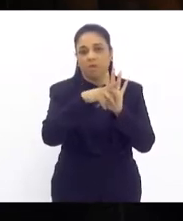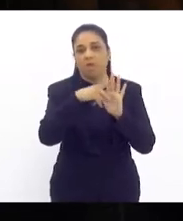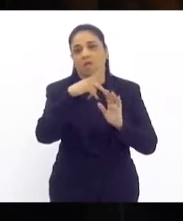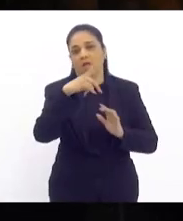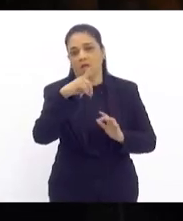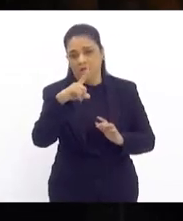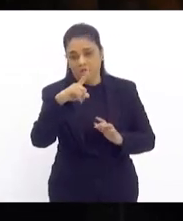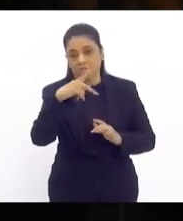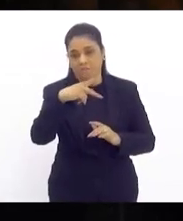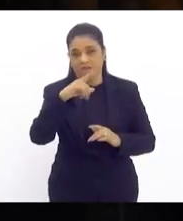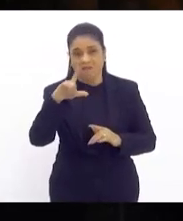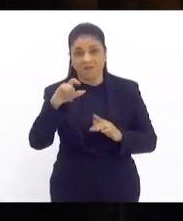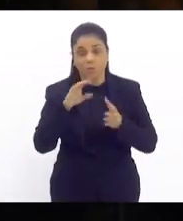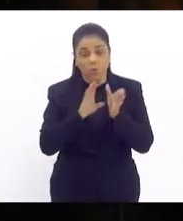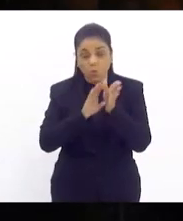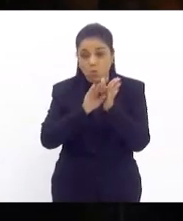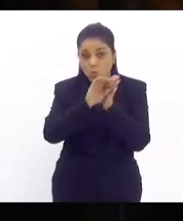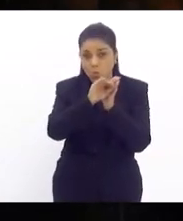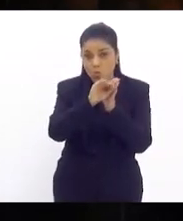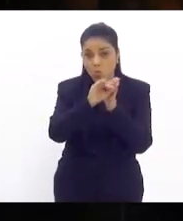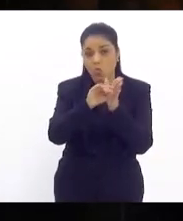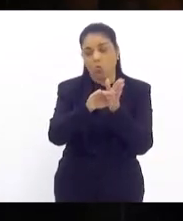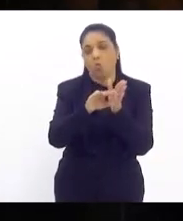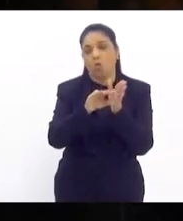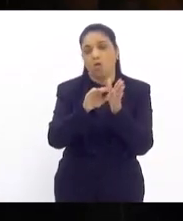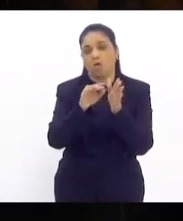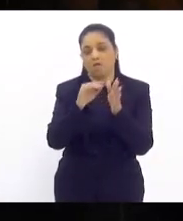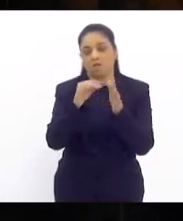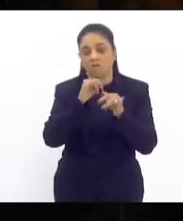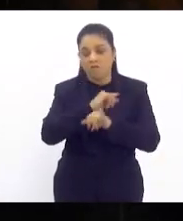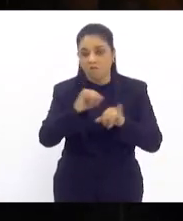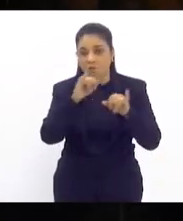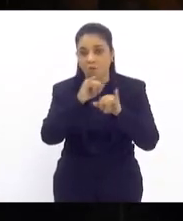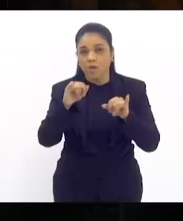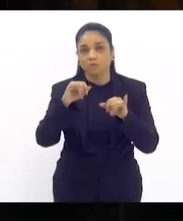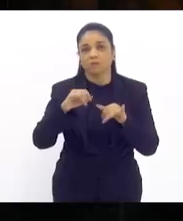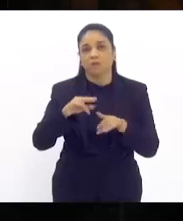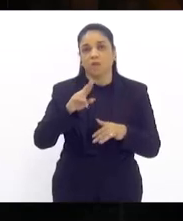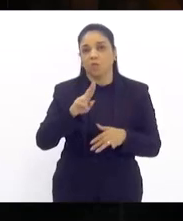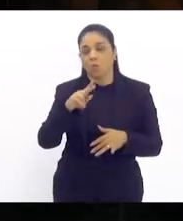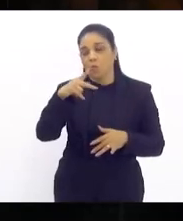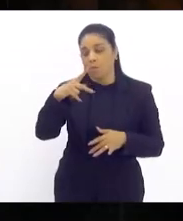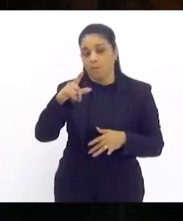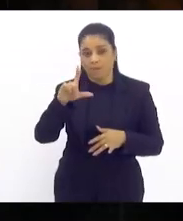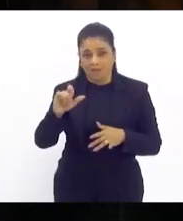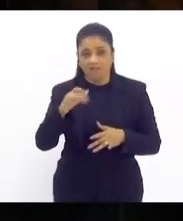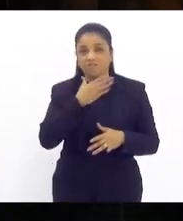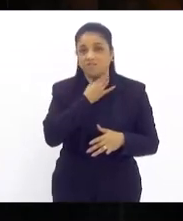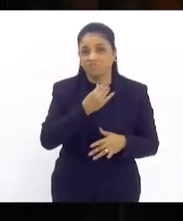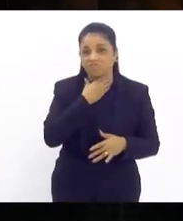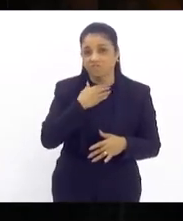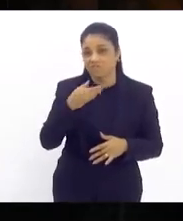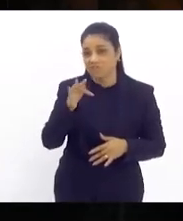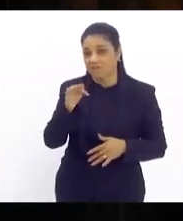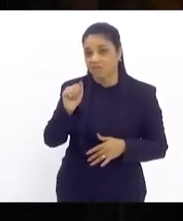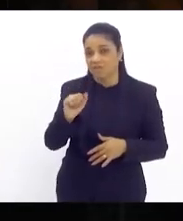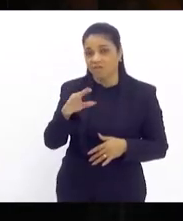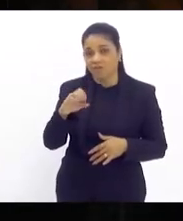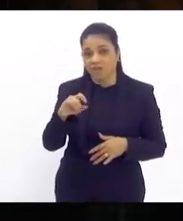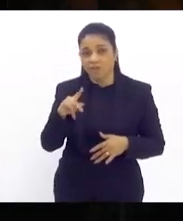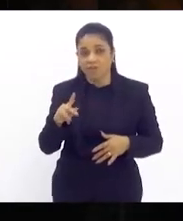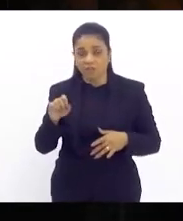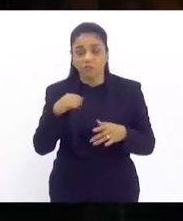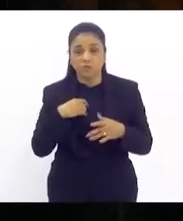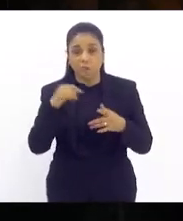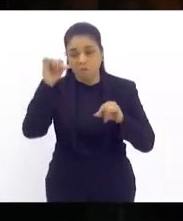botando na sua página principal que o PL das fake news ia piorar a internet ou seja